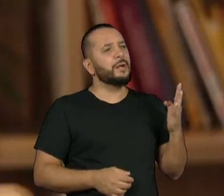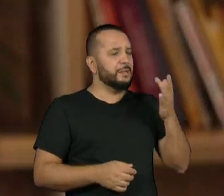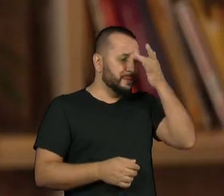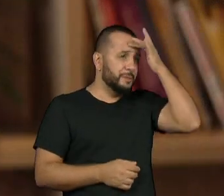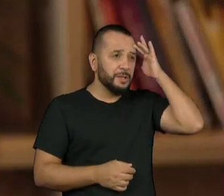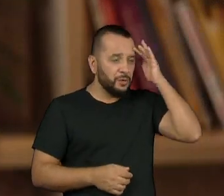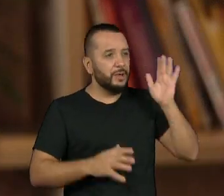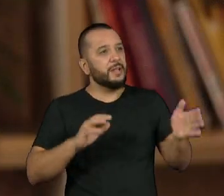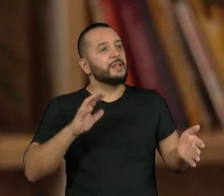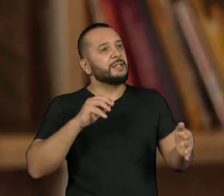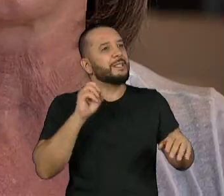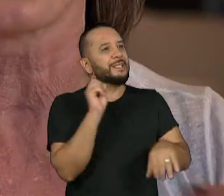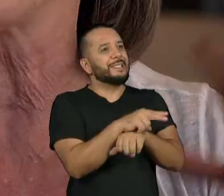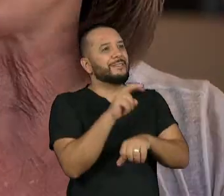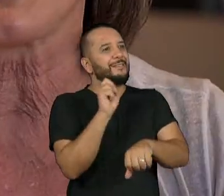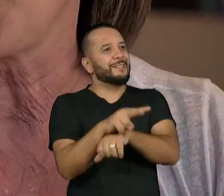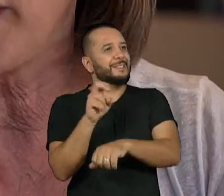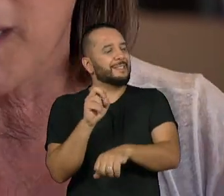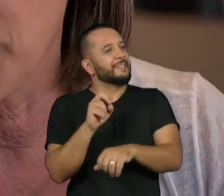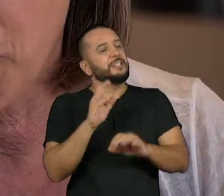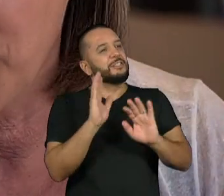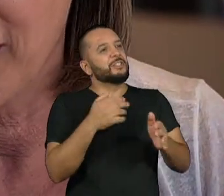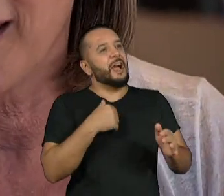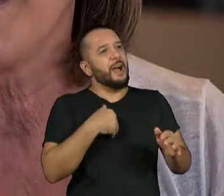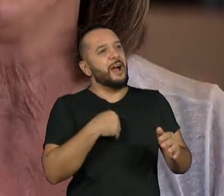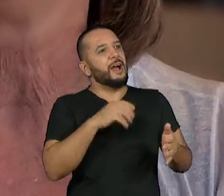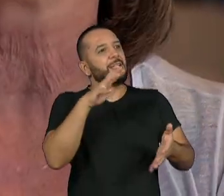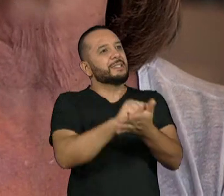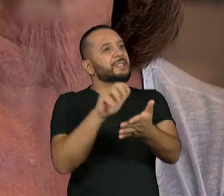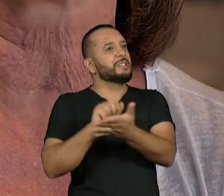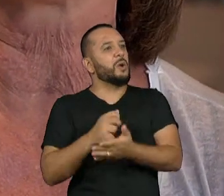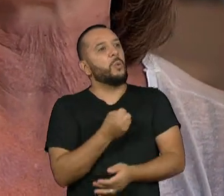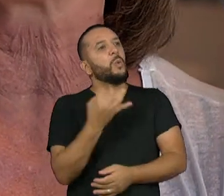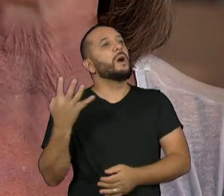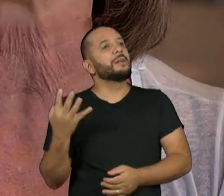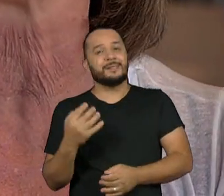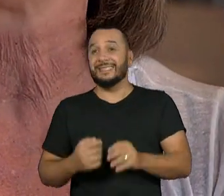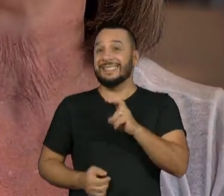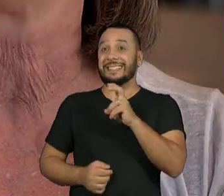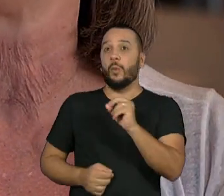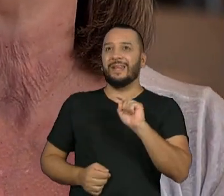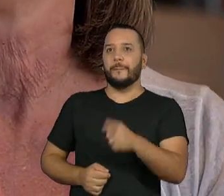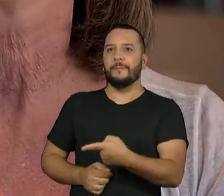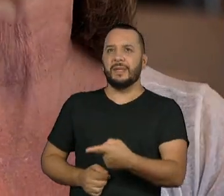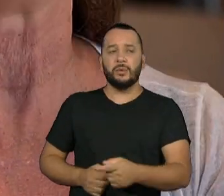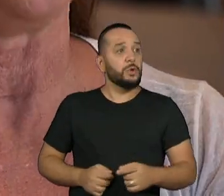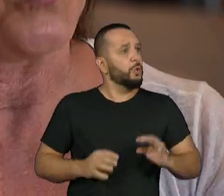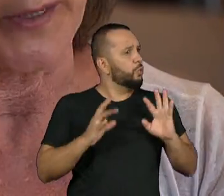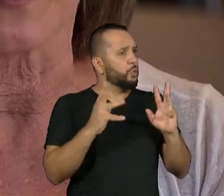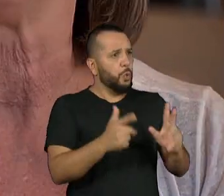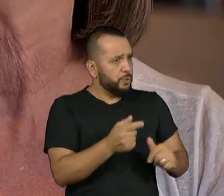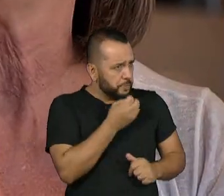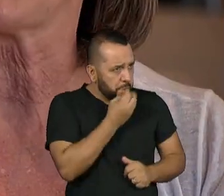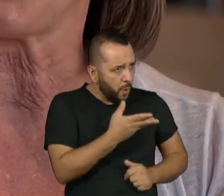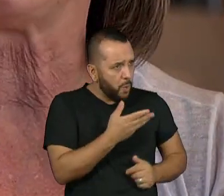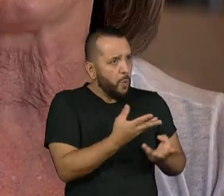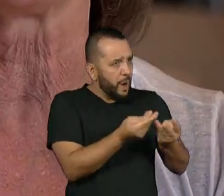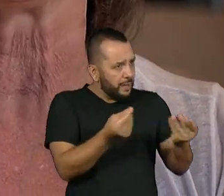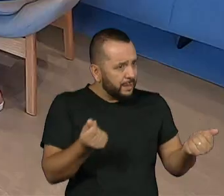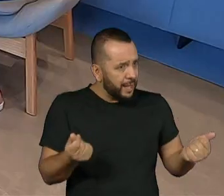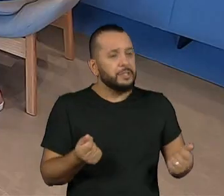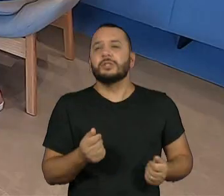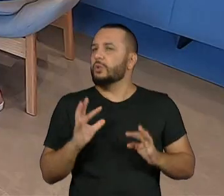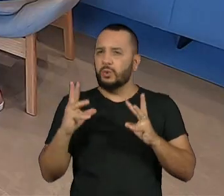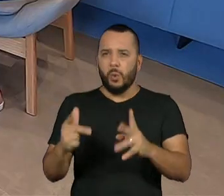conjunto do programa? Quase 50 mil. 50 mil. E todos eles de altíssima qualidade? Muita, muita qualidade.